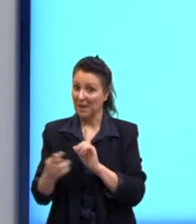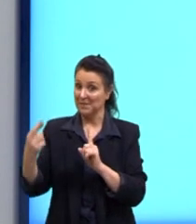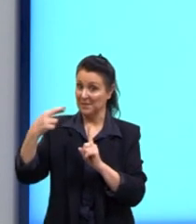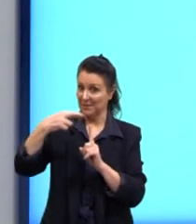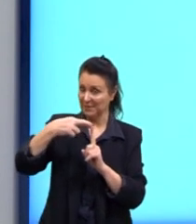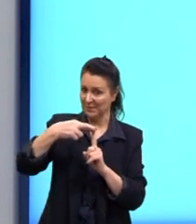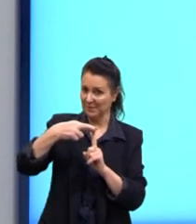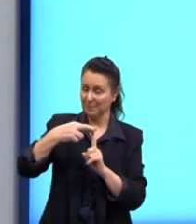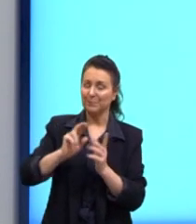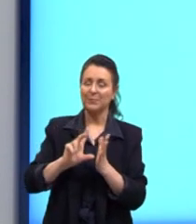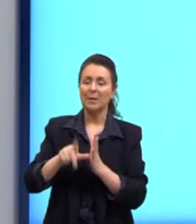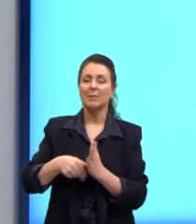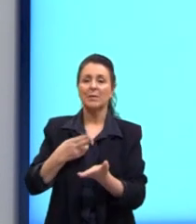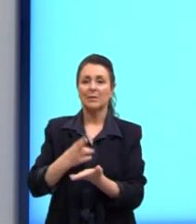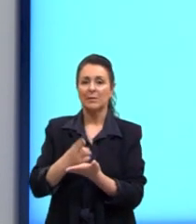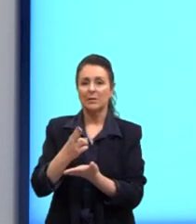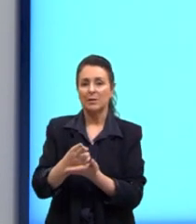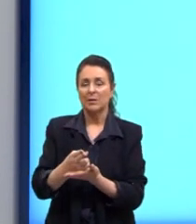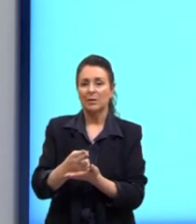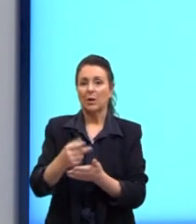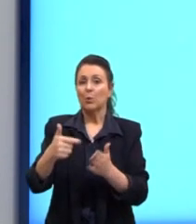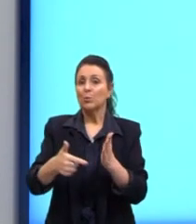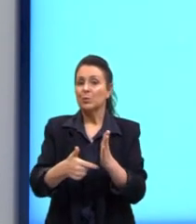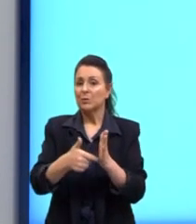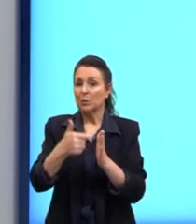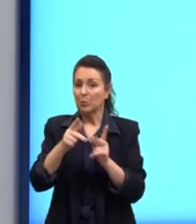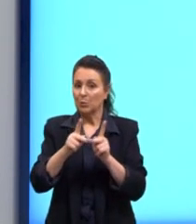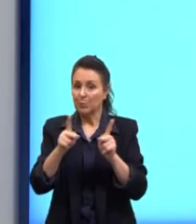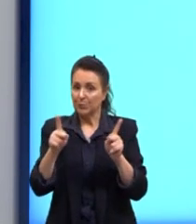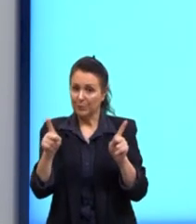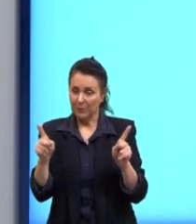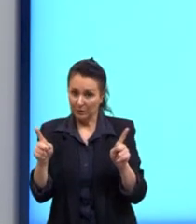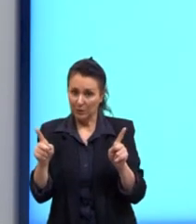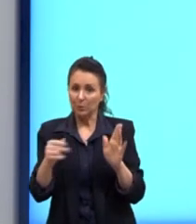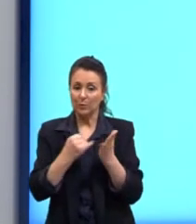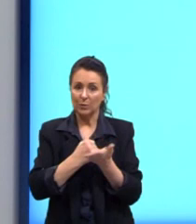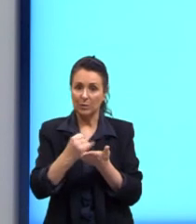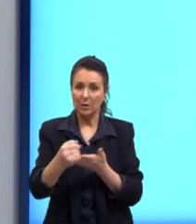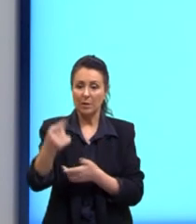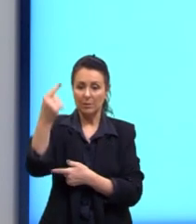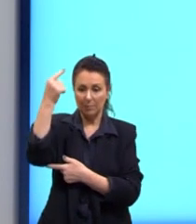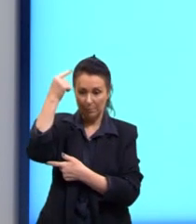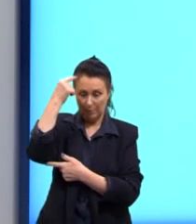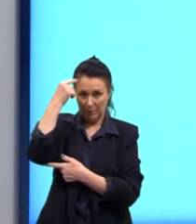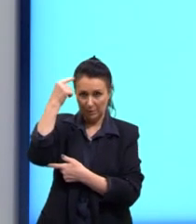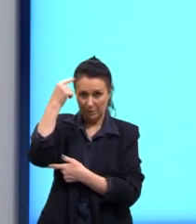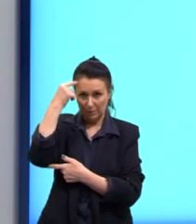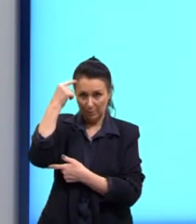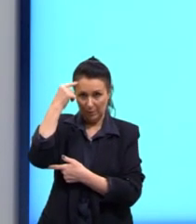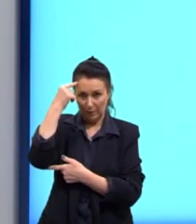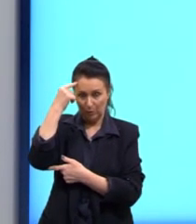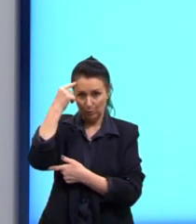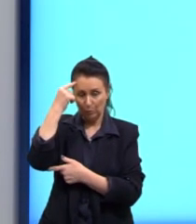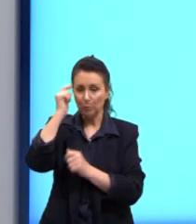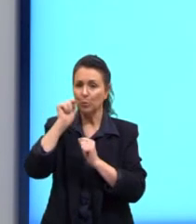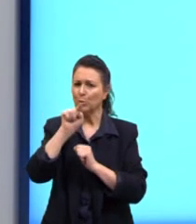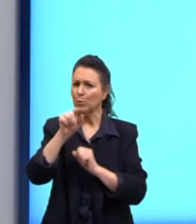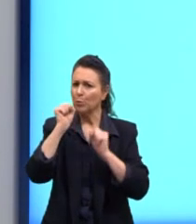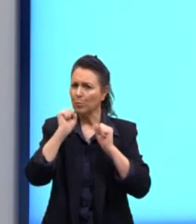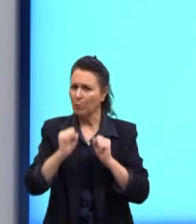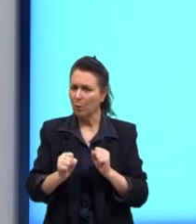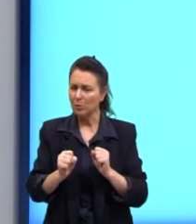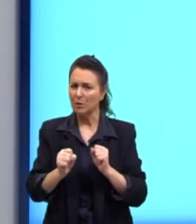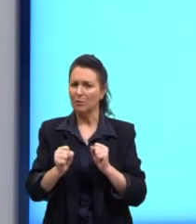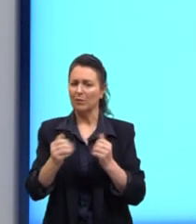Depois, continuando, o segundo período da introdução, esse pensamento permite estabelecer um paralelo com a